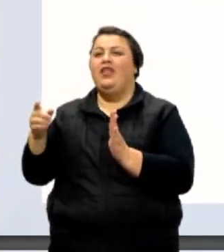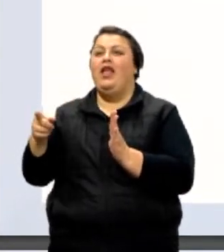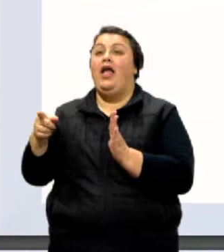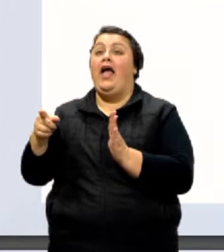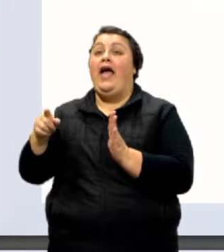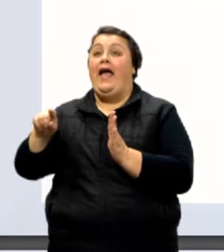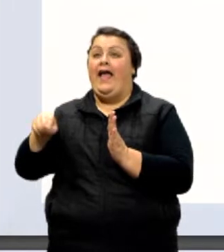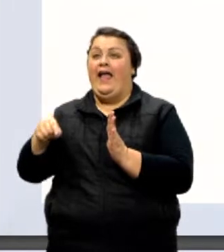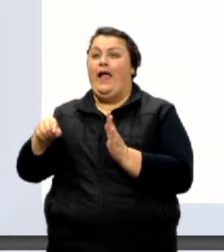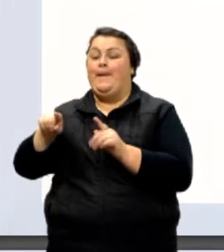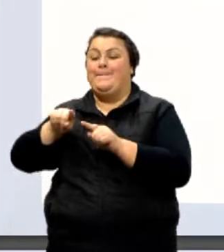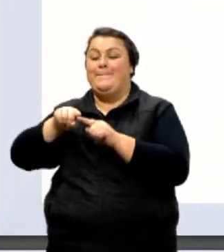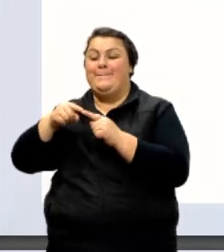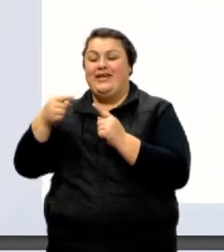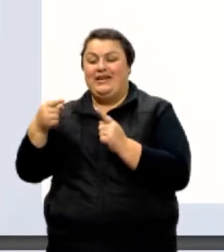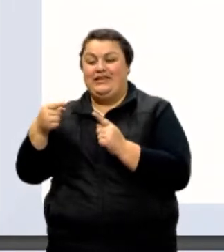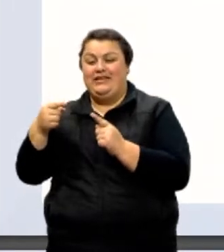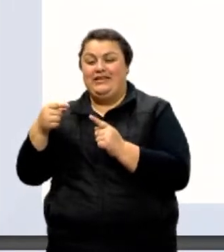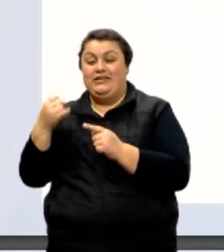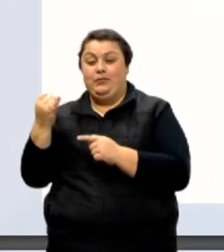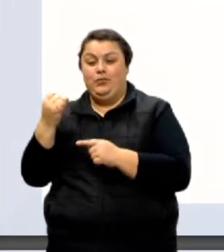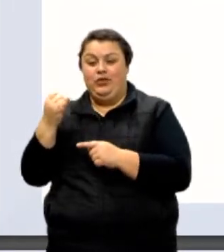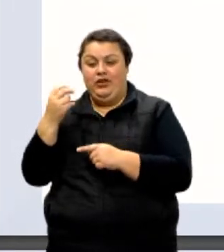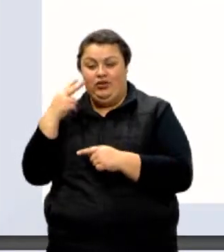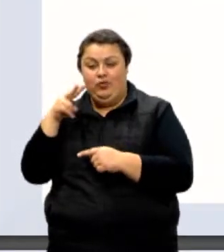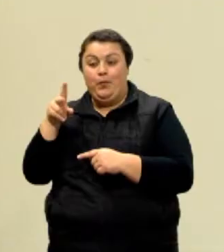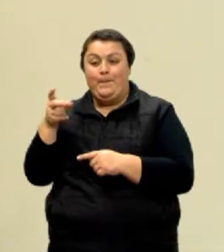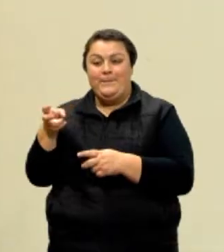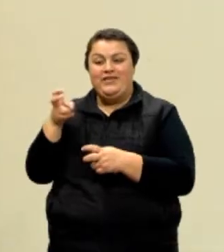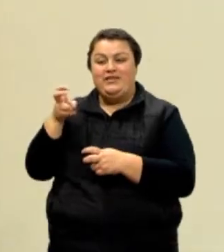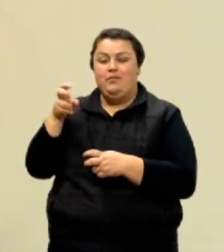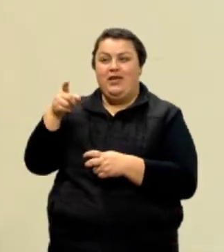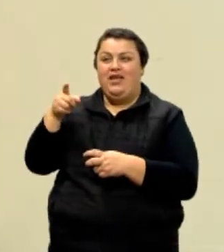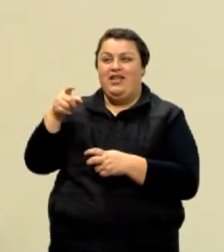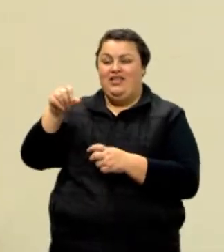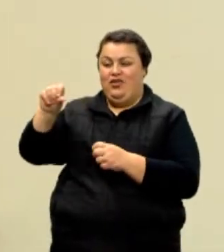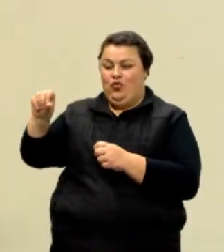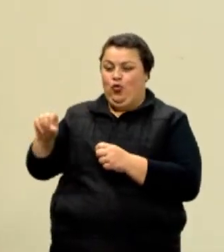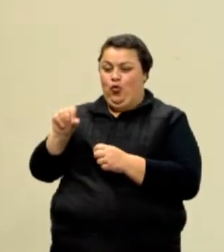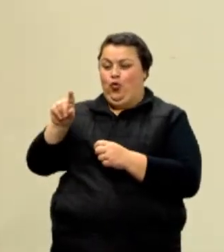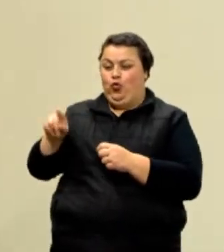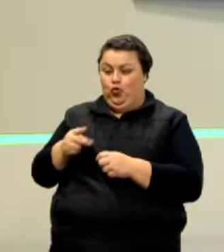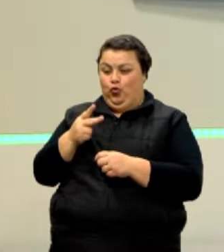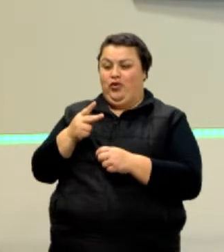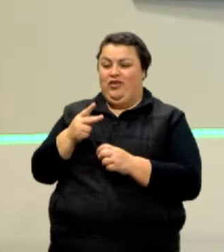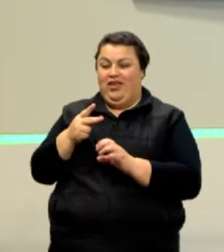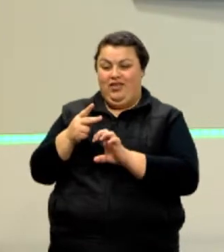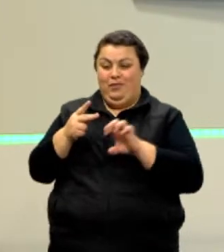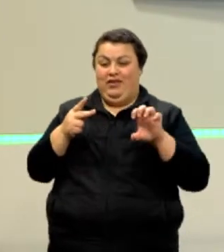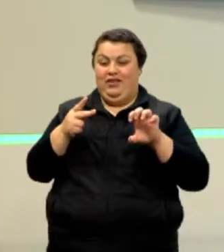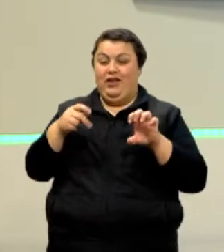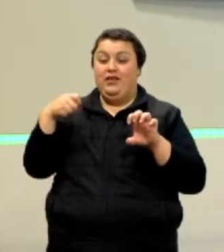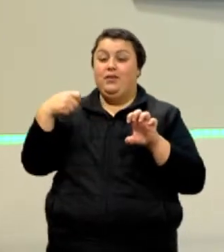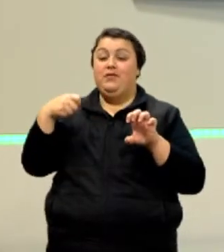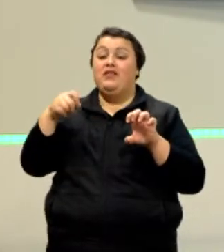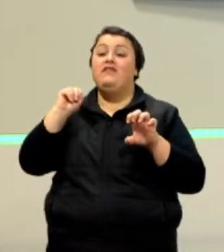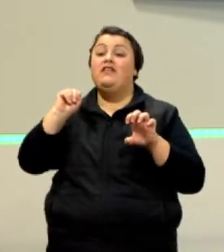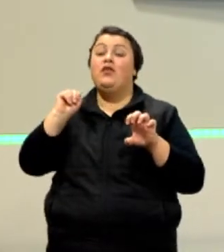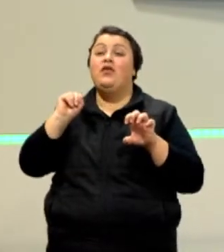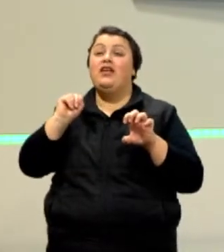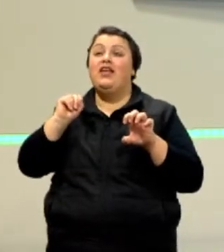compensar no expoente. Deslocou duas casas pra esquerda, o que nós temos que fazer no expoente da potência?